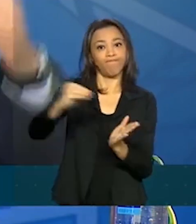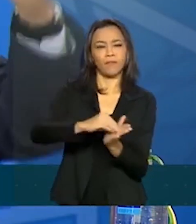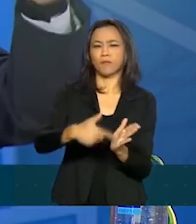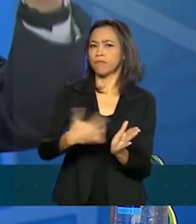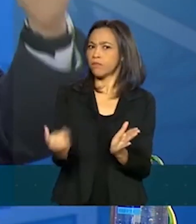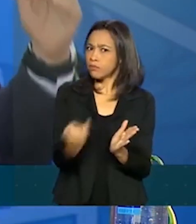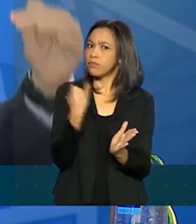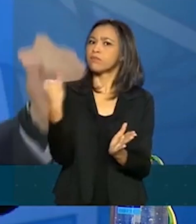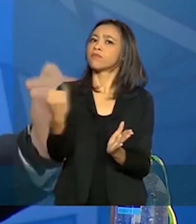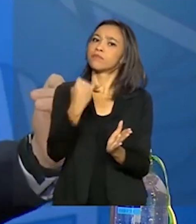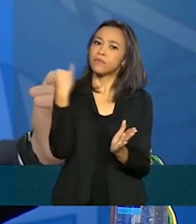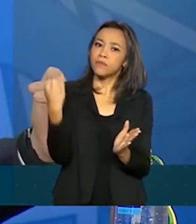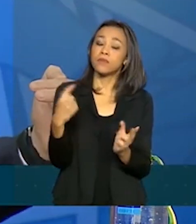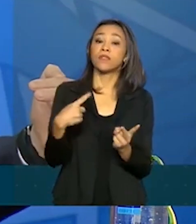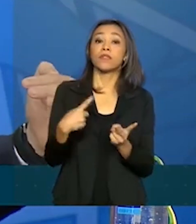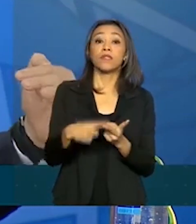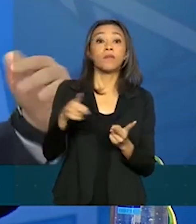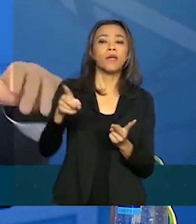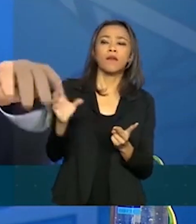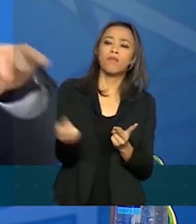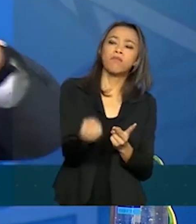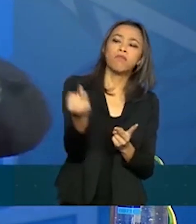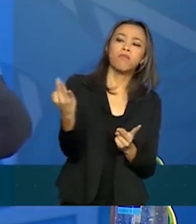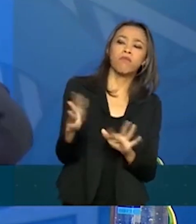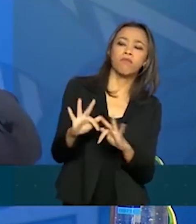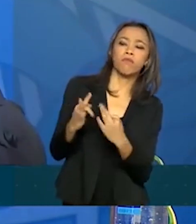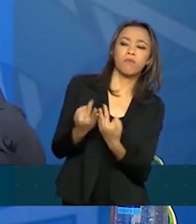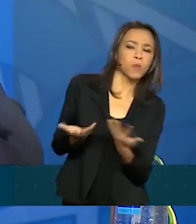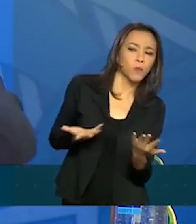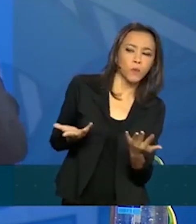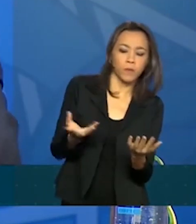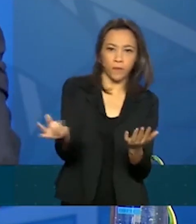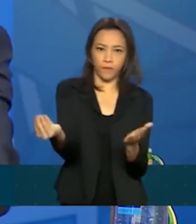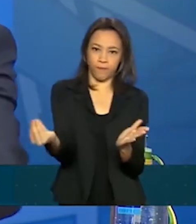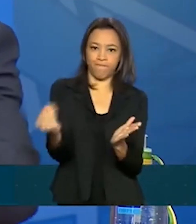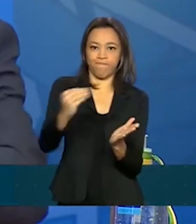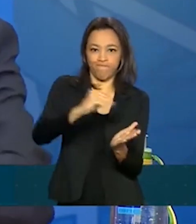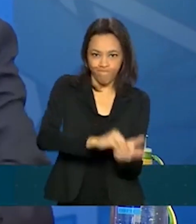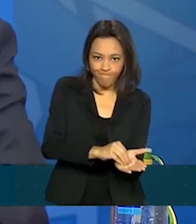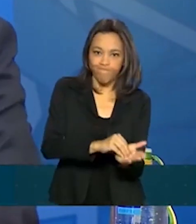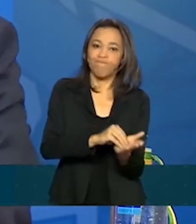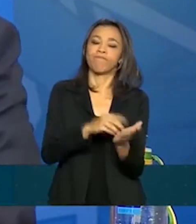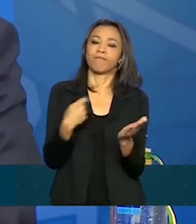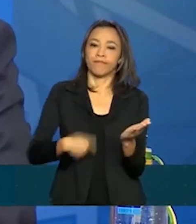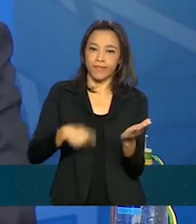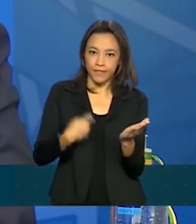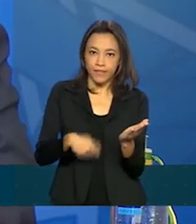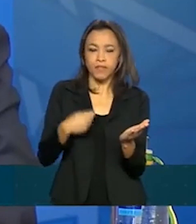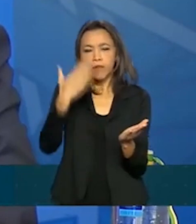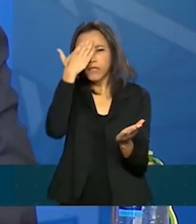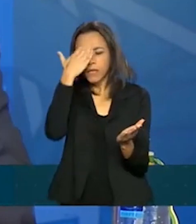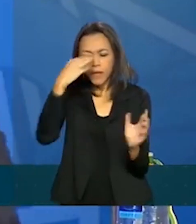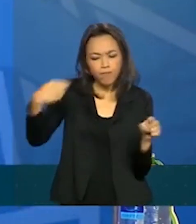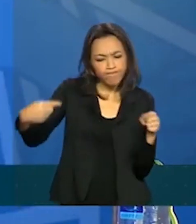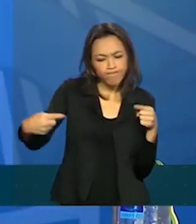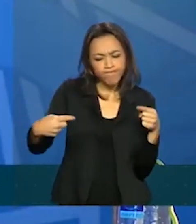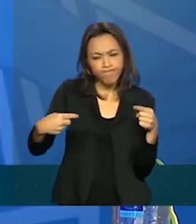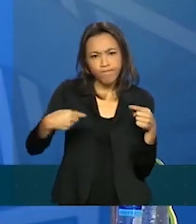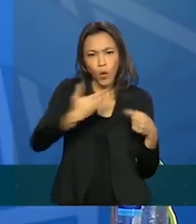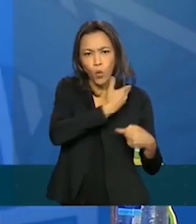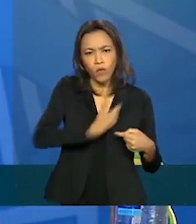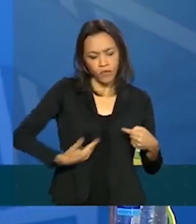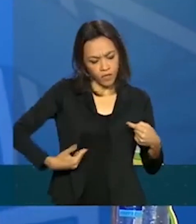colocar a sua composição familiar, porque precisam ser feitos cruzamentos para que a gente possa encontrar